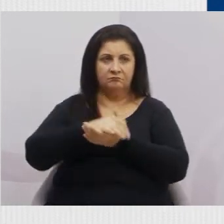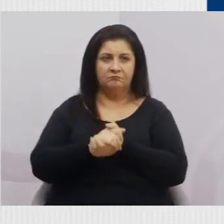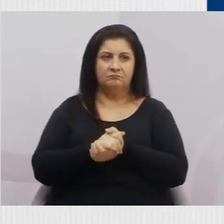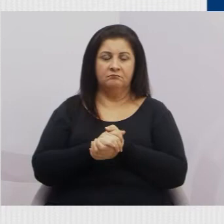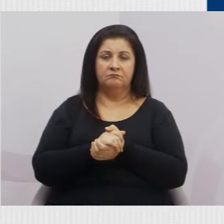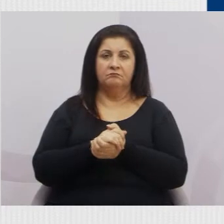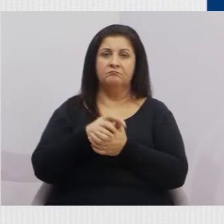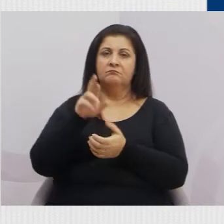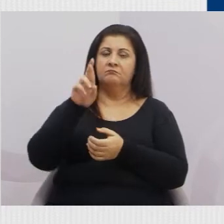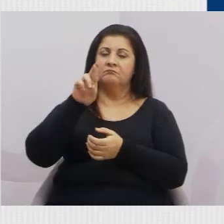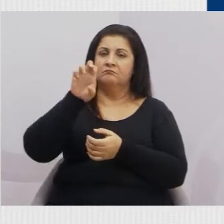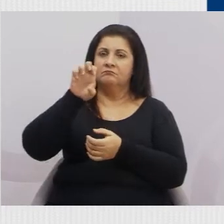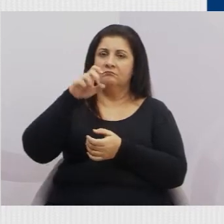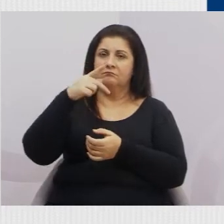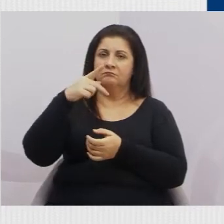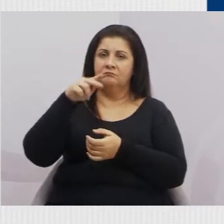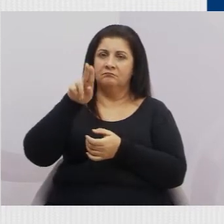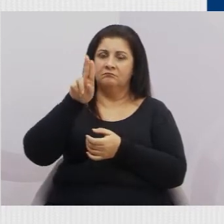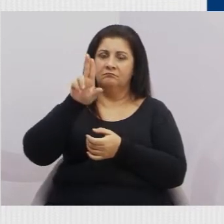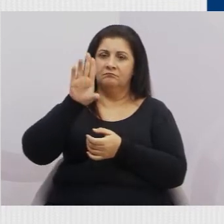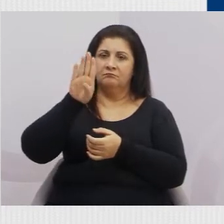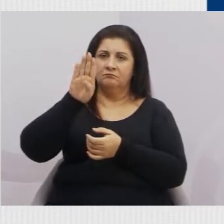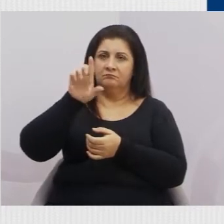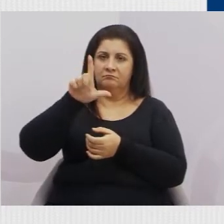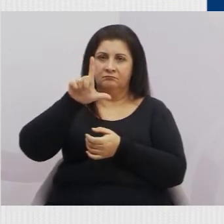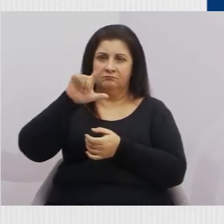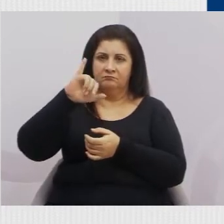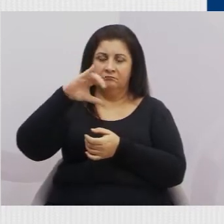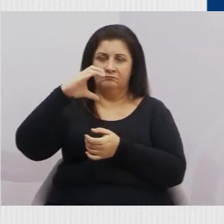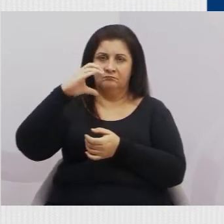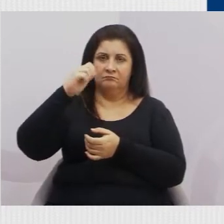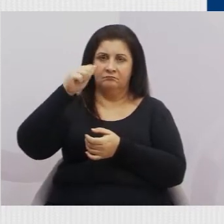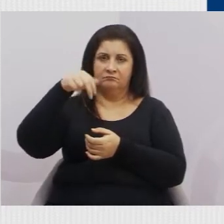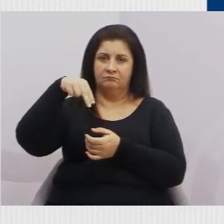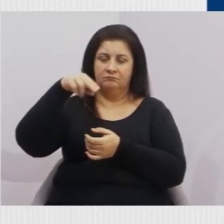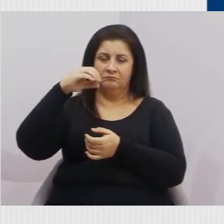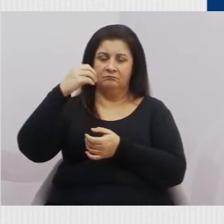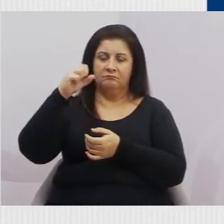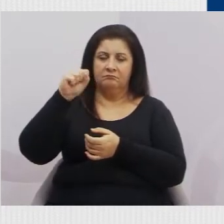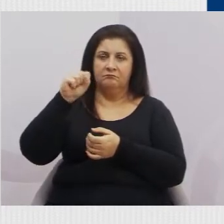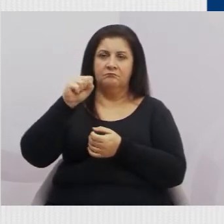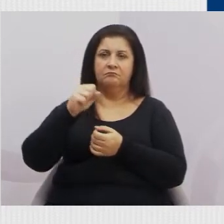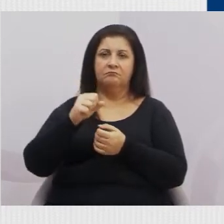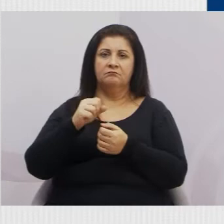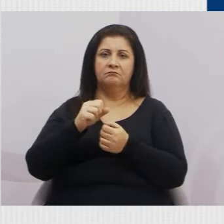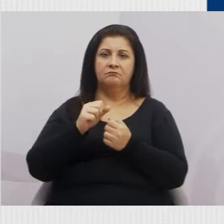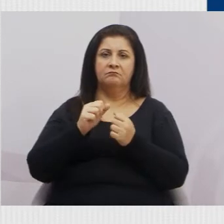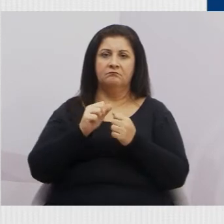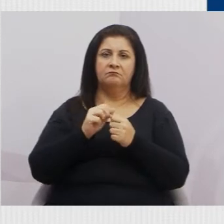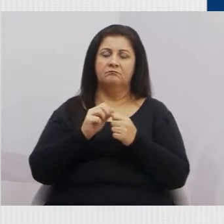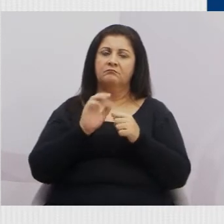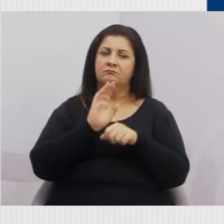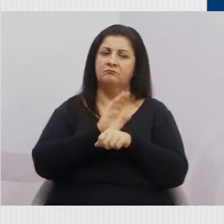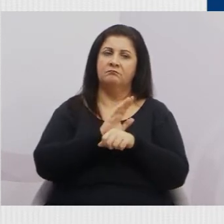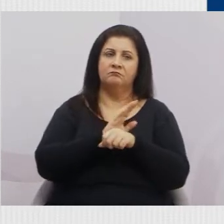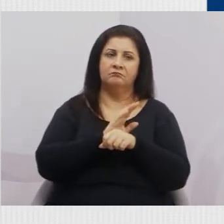republicanos, defendemos o apoio ao casamento tradicional. Não há